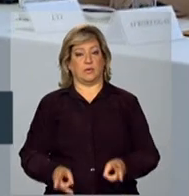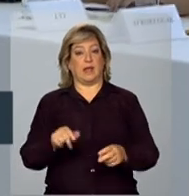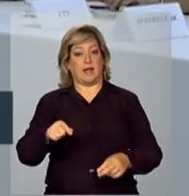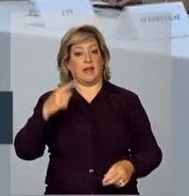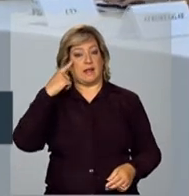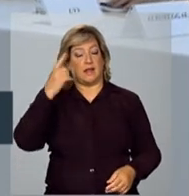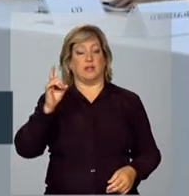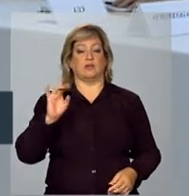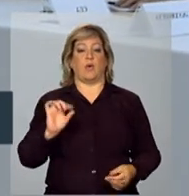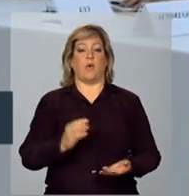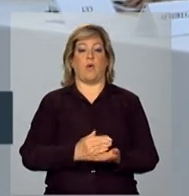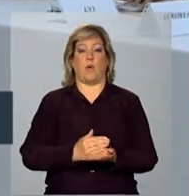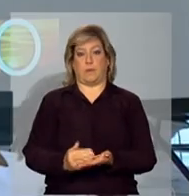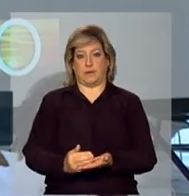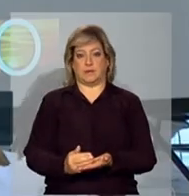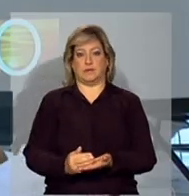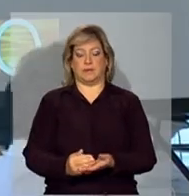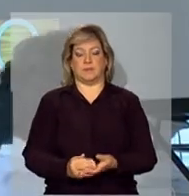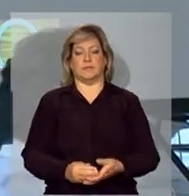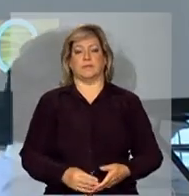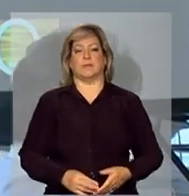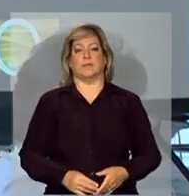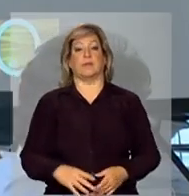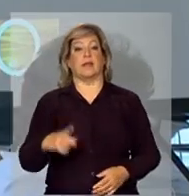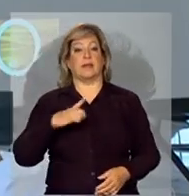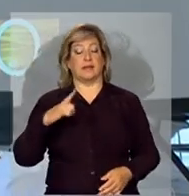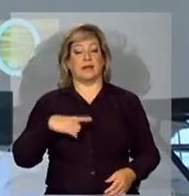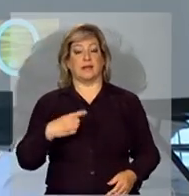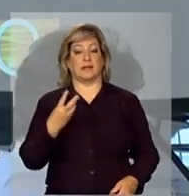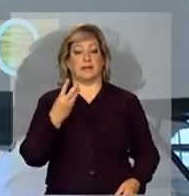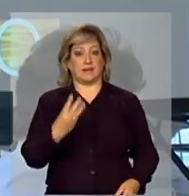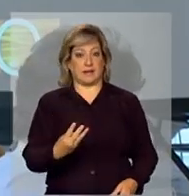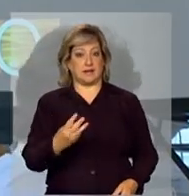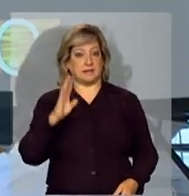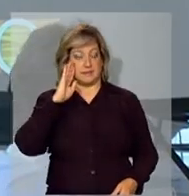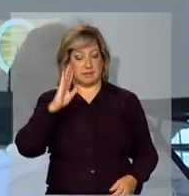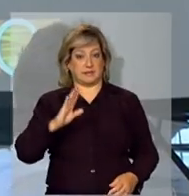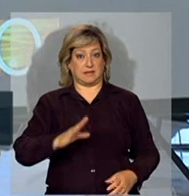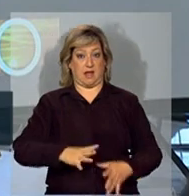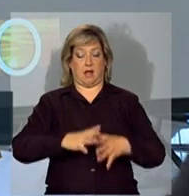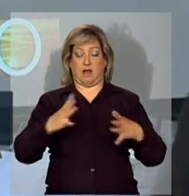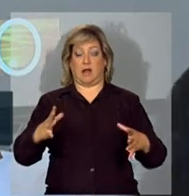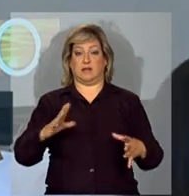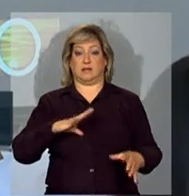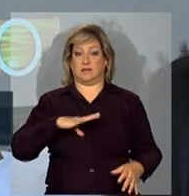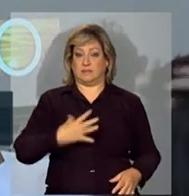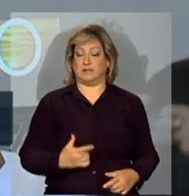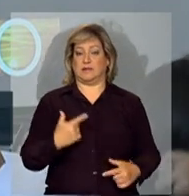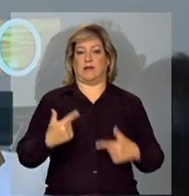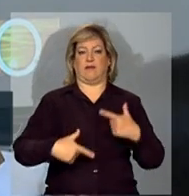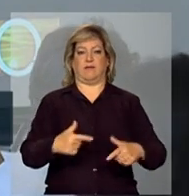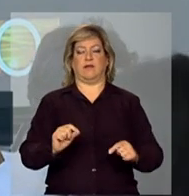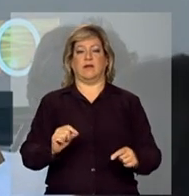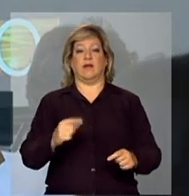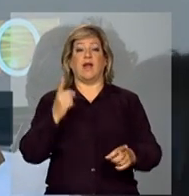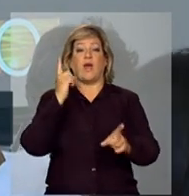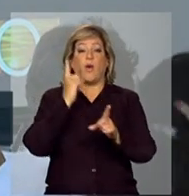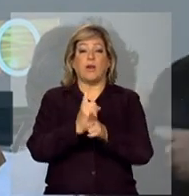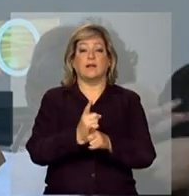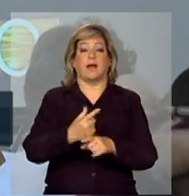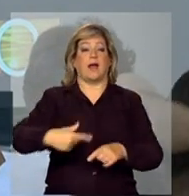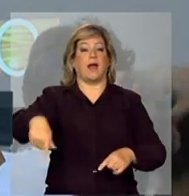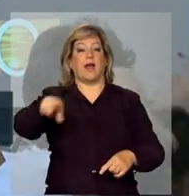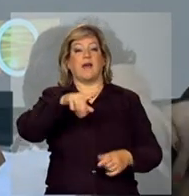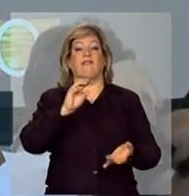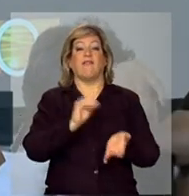só um começo. É só um começo, tem três grandes desafios. desafios. O desafio de encontrar aqueles que ainda não estão no